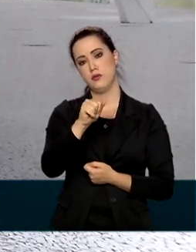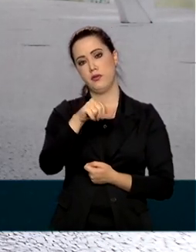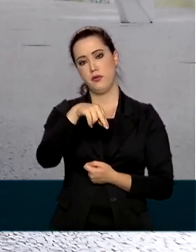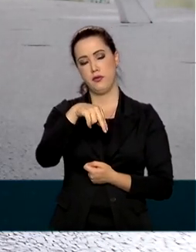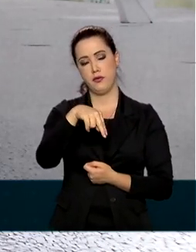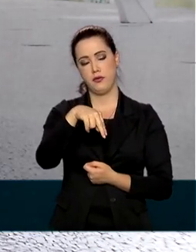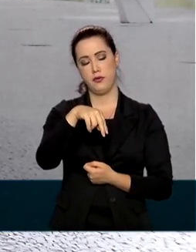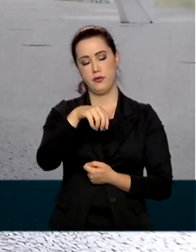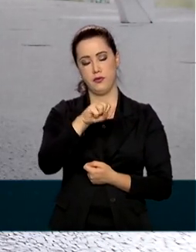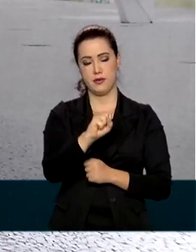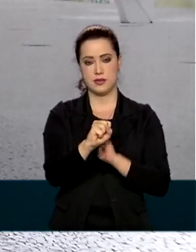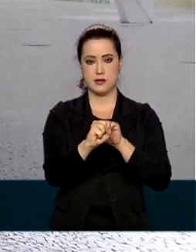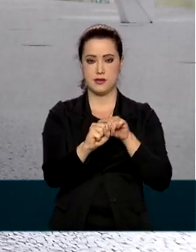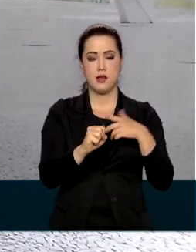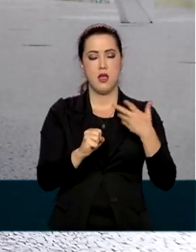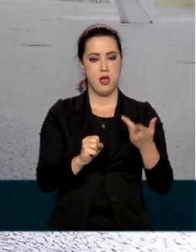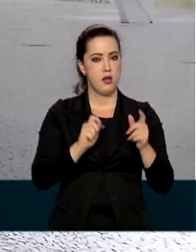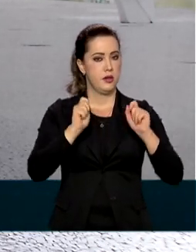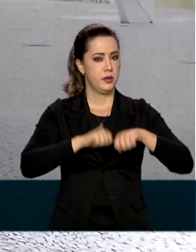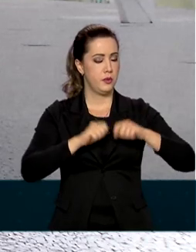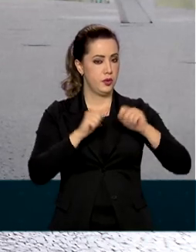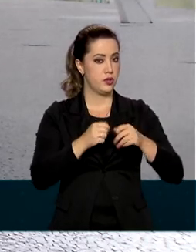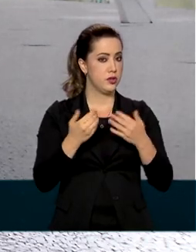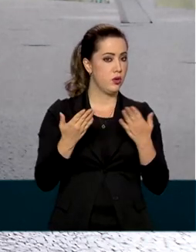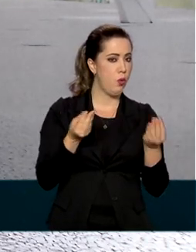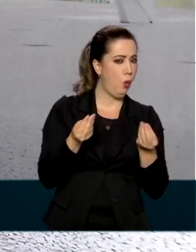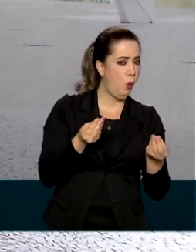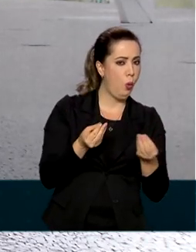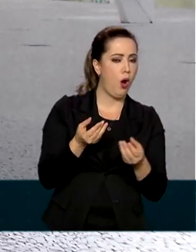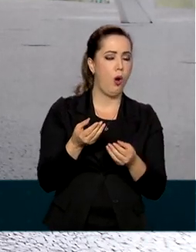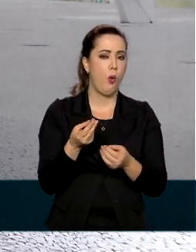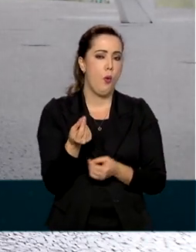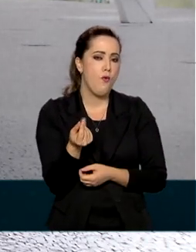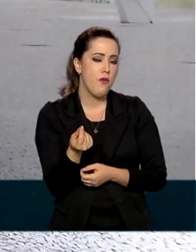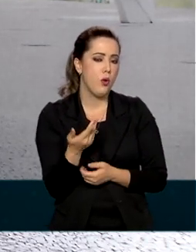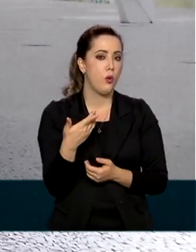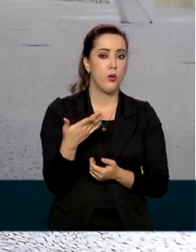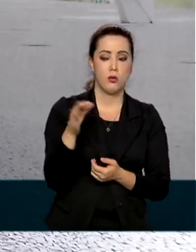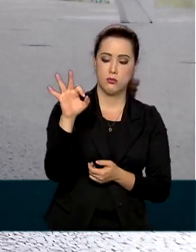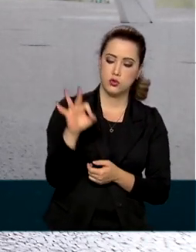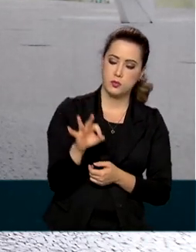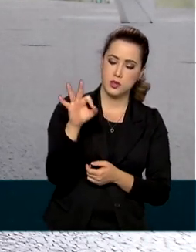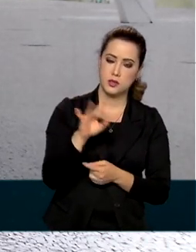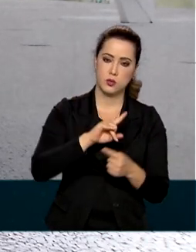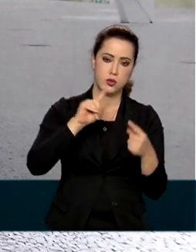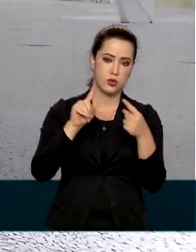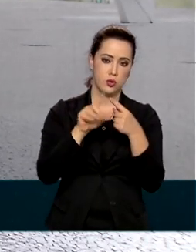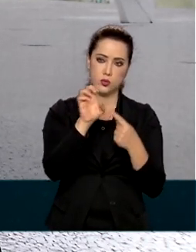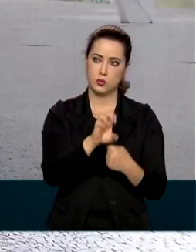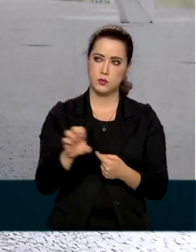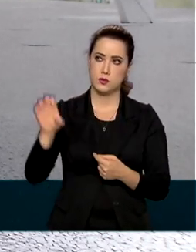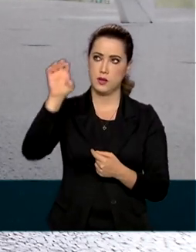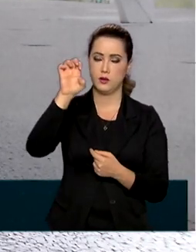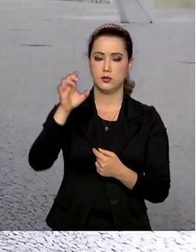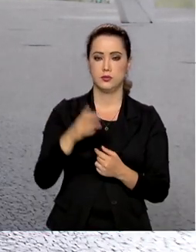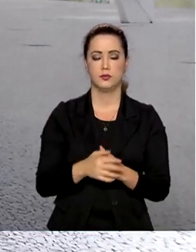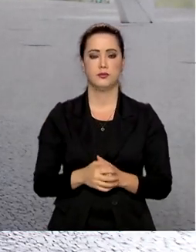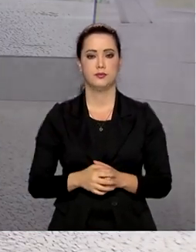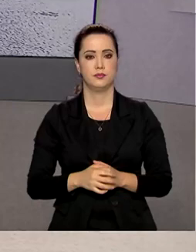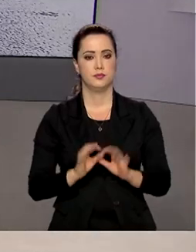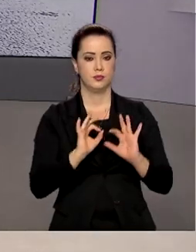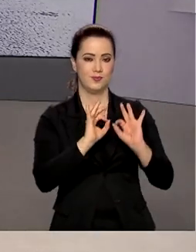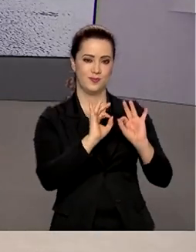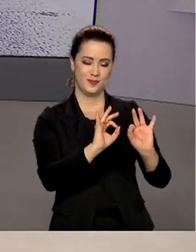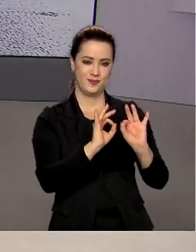final sobre o percentual das alíquotas praticadas em cada unidade da federação. Renata, com você. Tá